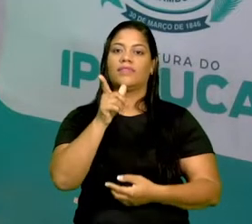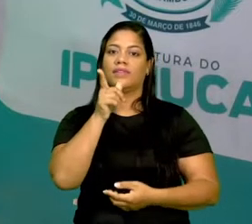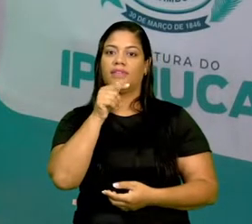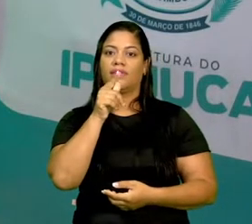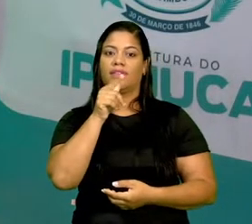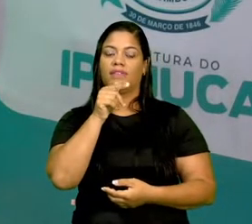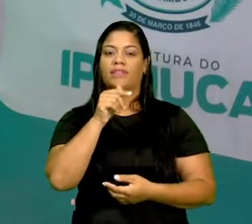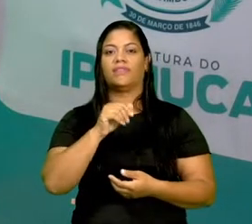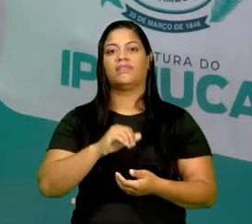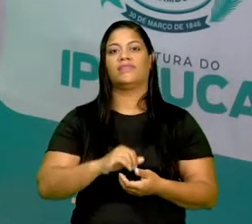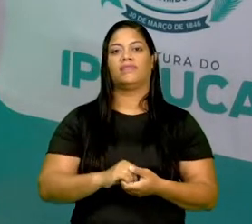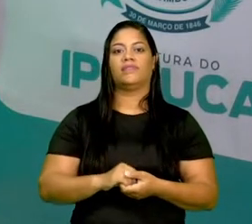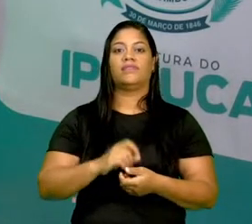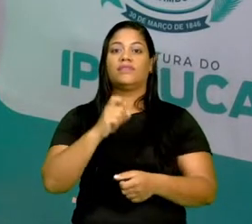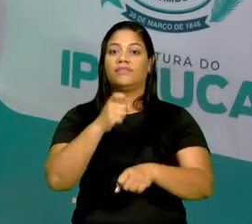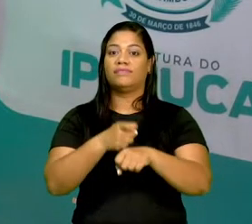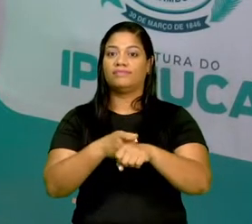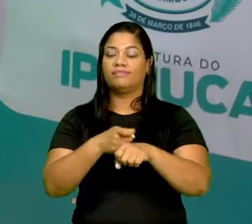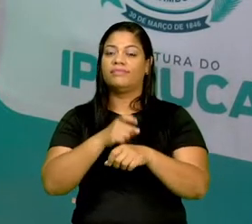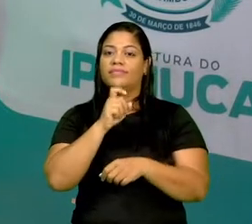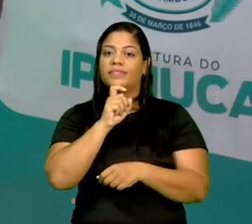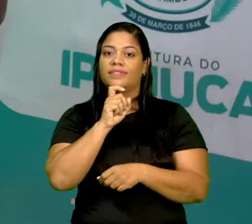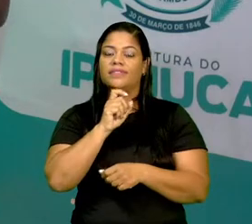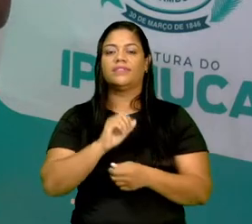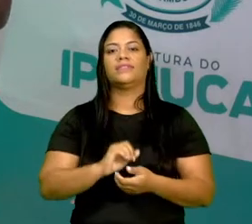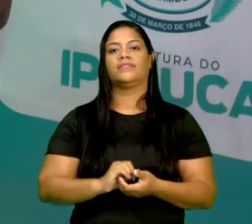água em estado sólido.